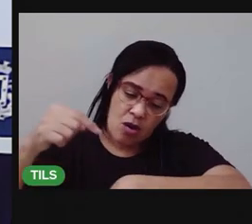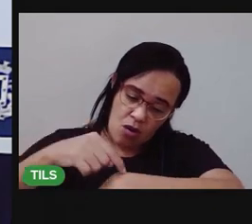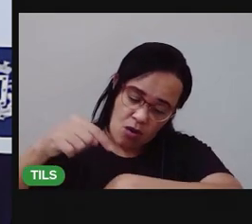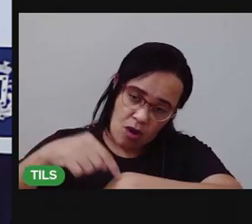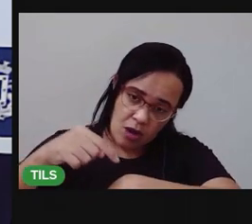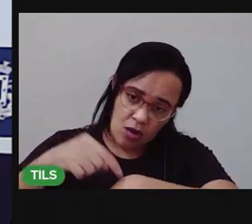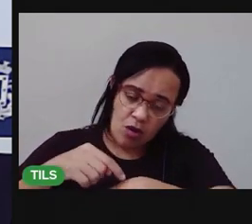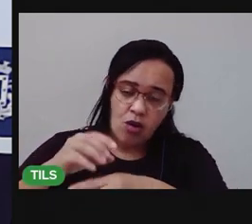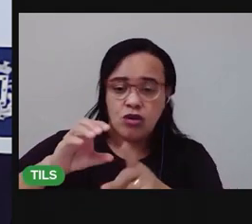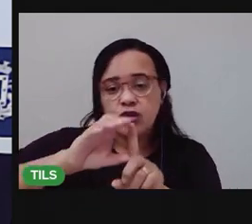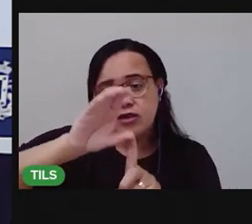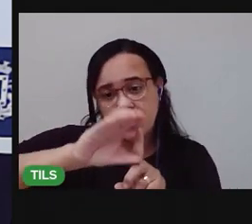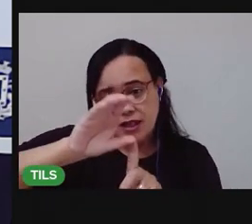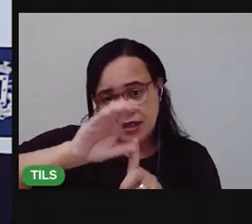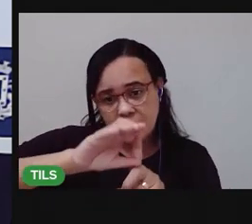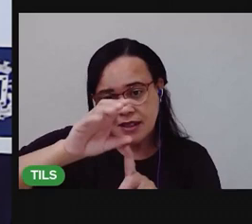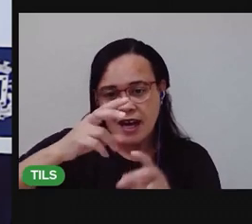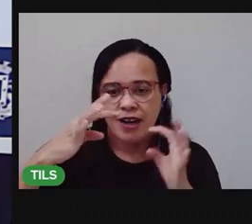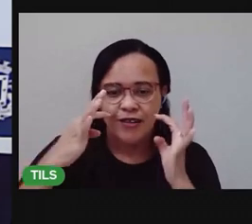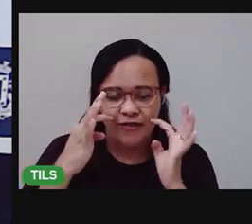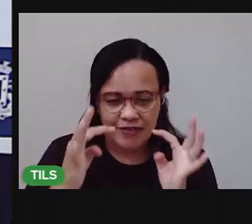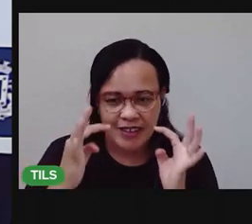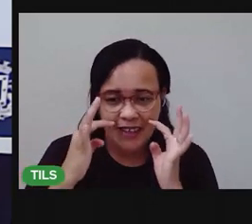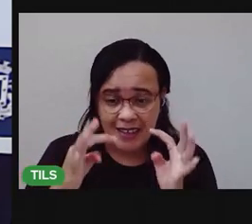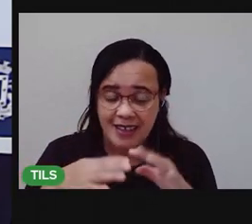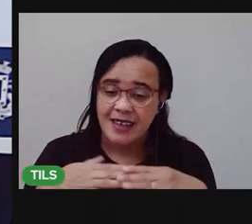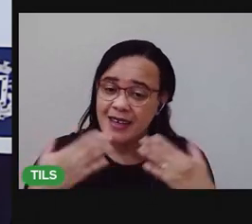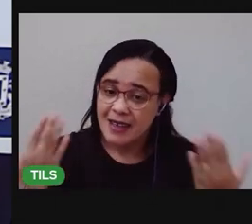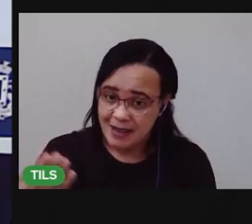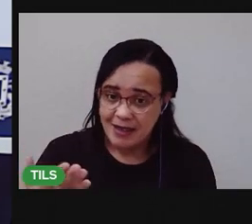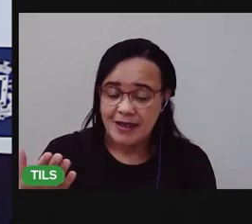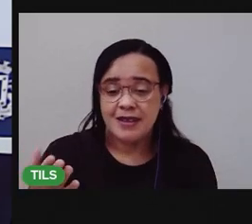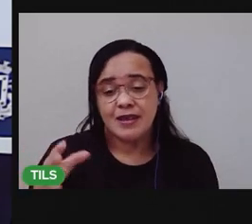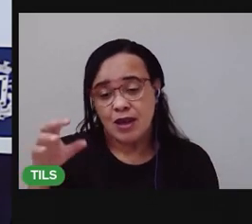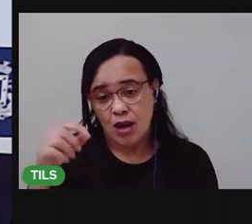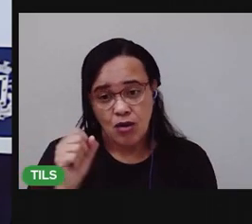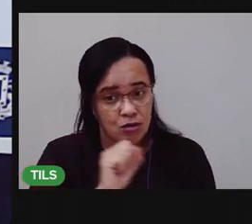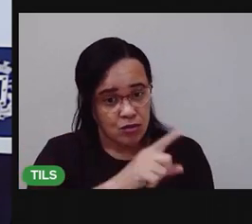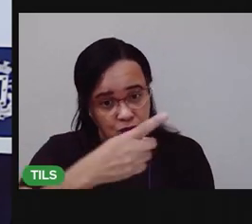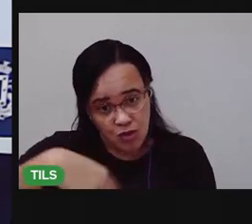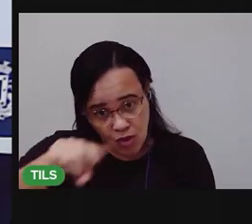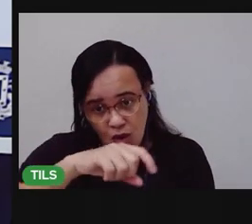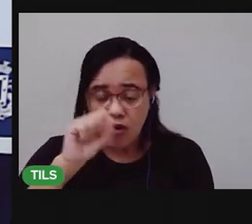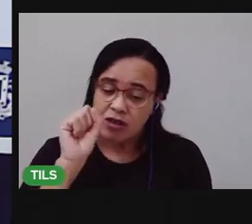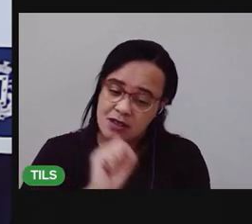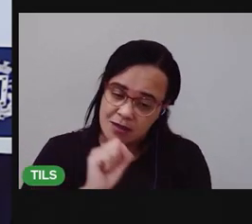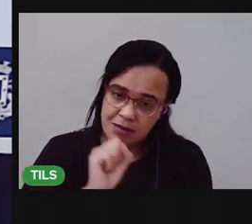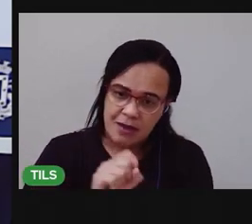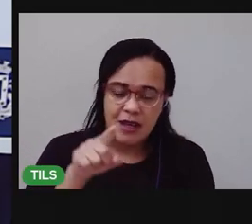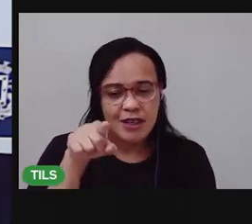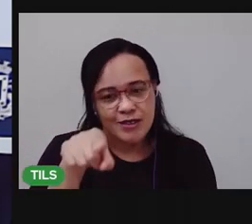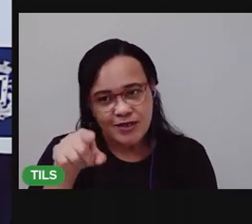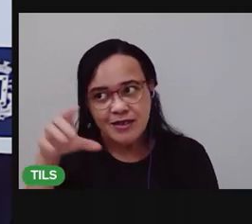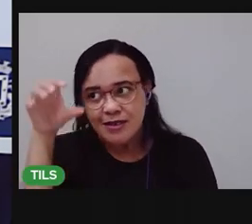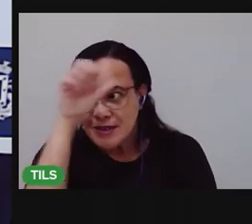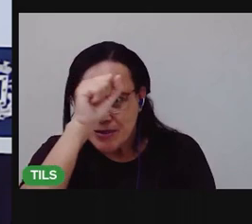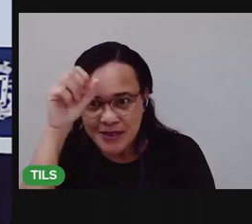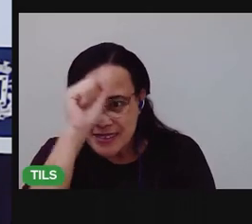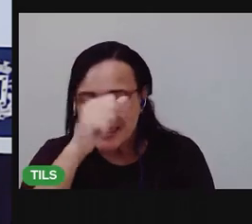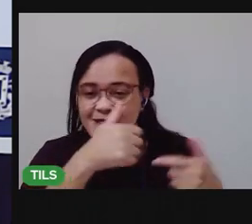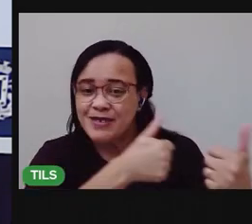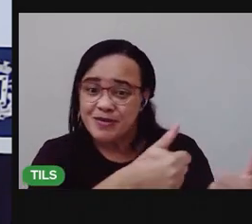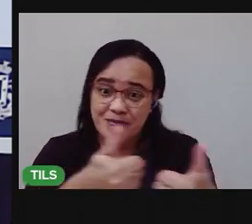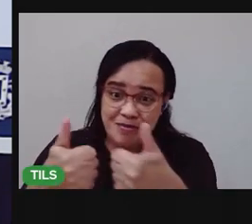Eu espero que você tenha atendido bastante com nossa aula, tenha gostado da nossa dinâmica e tenha ficado curioso pra descobrir